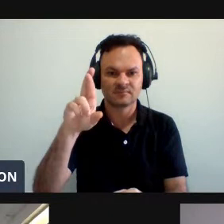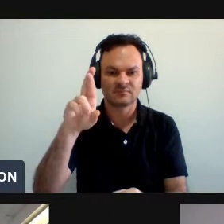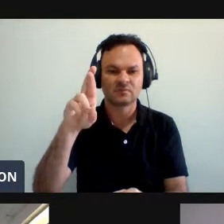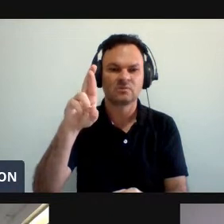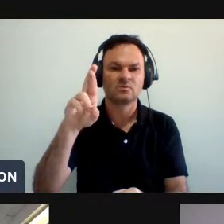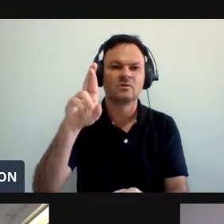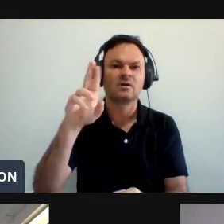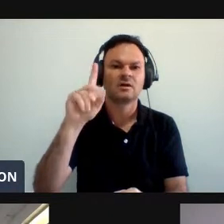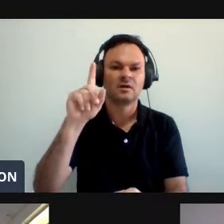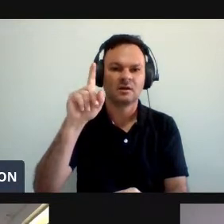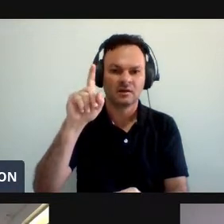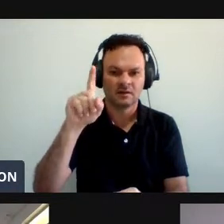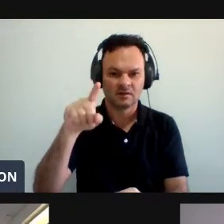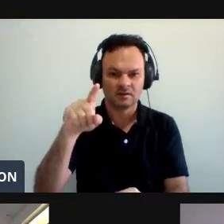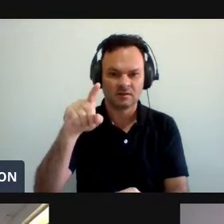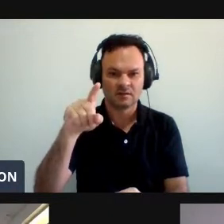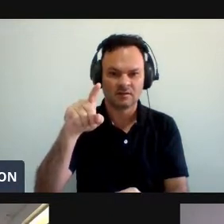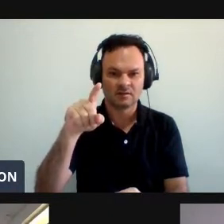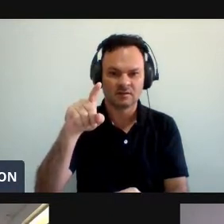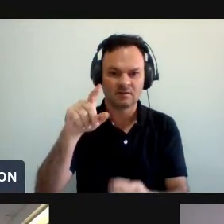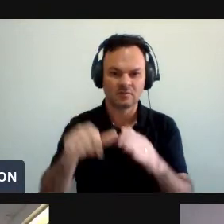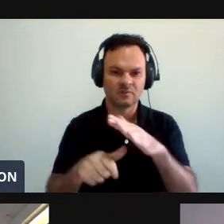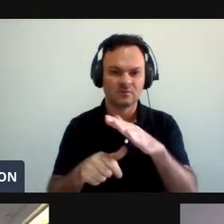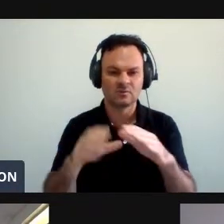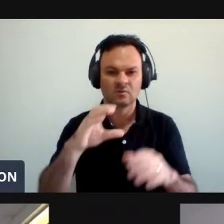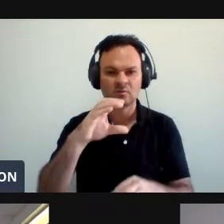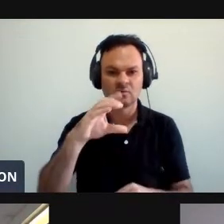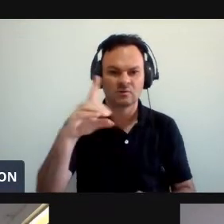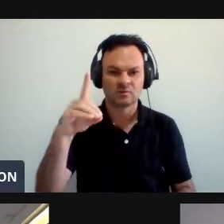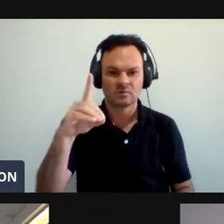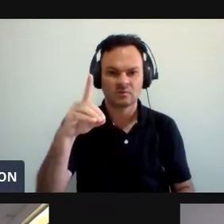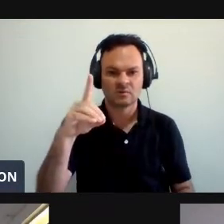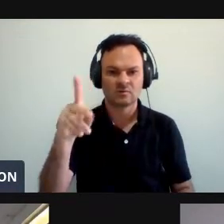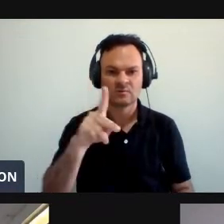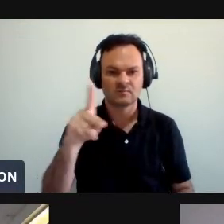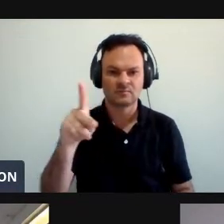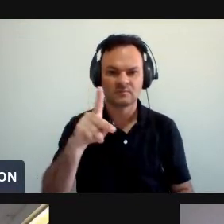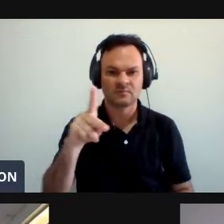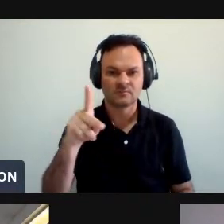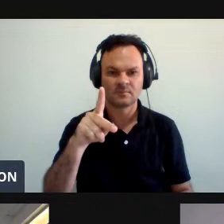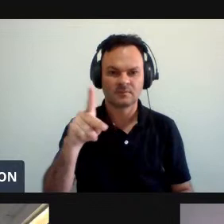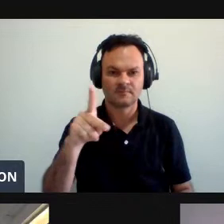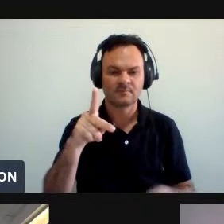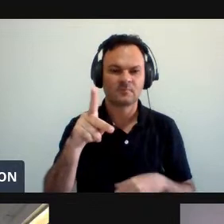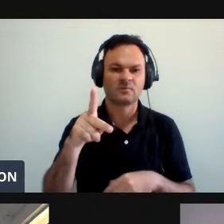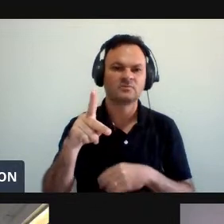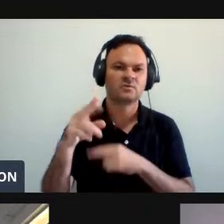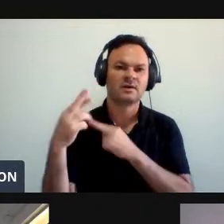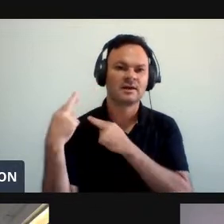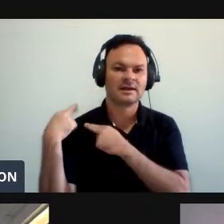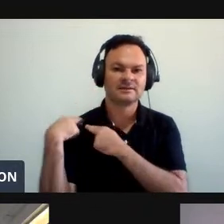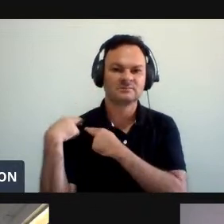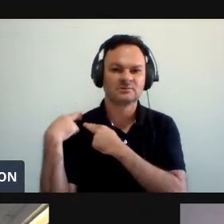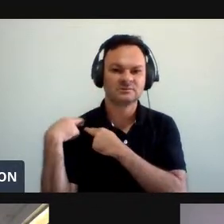Coordenador E professor Responsável Pelos